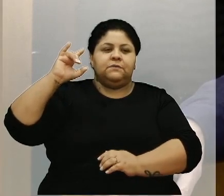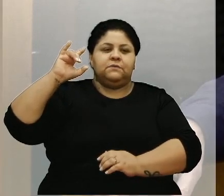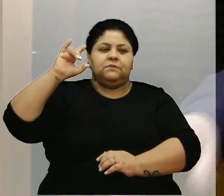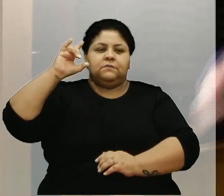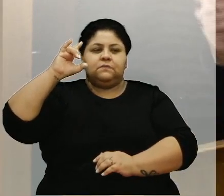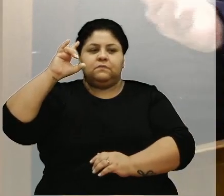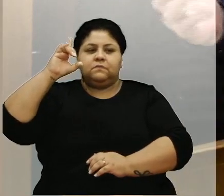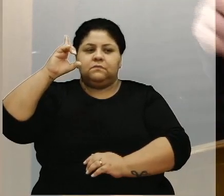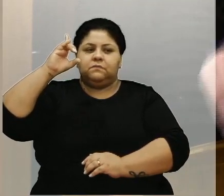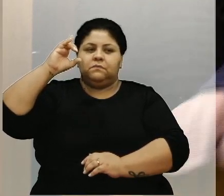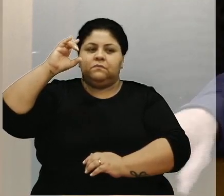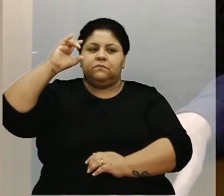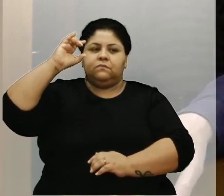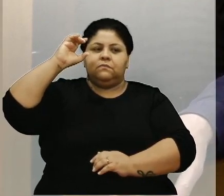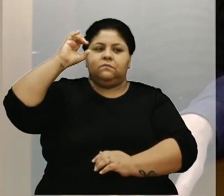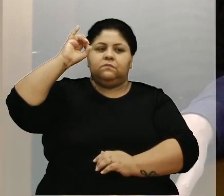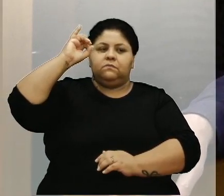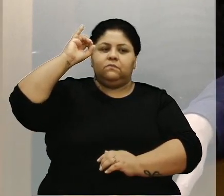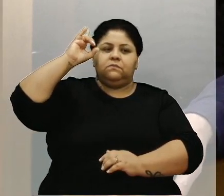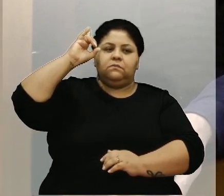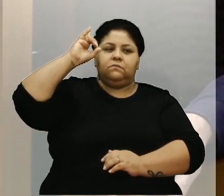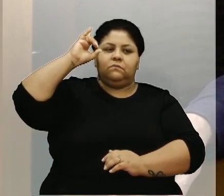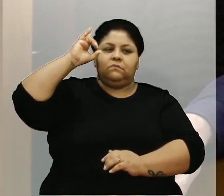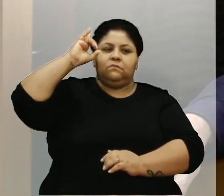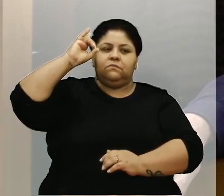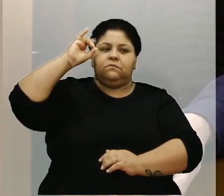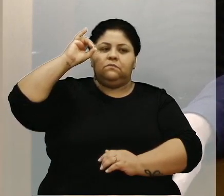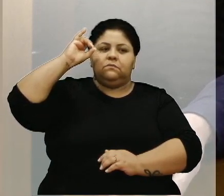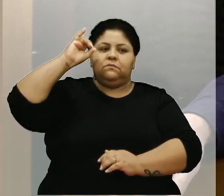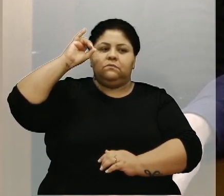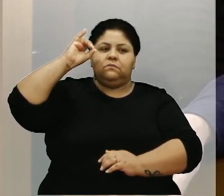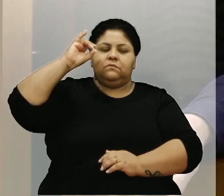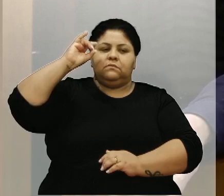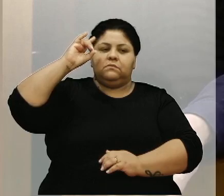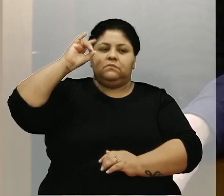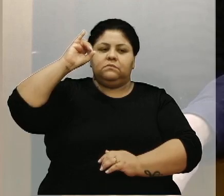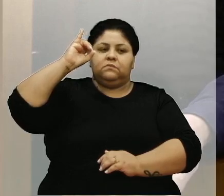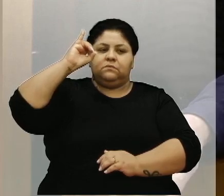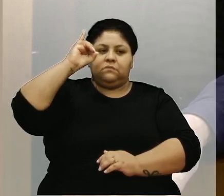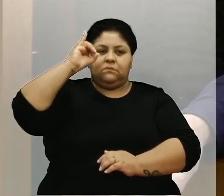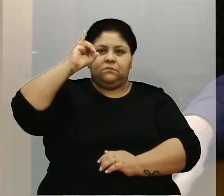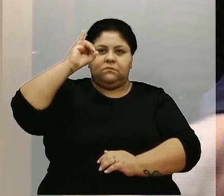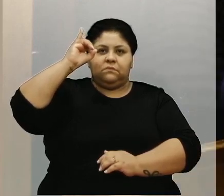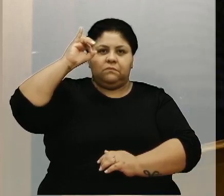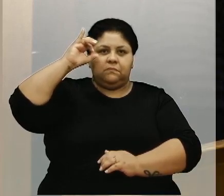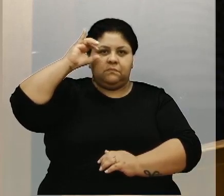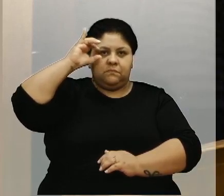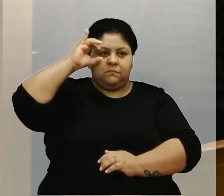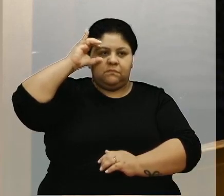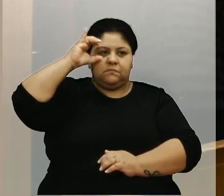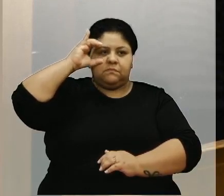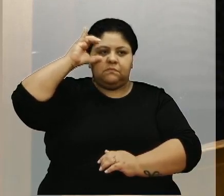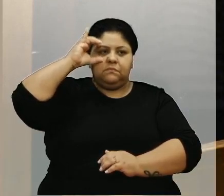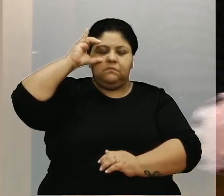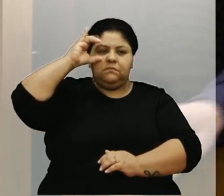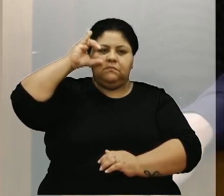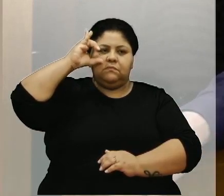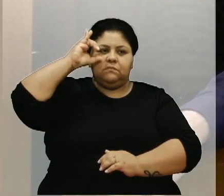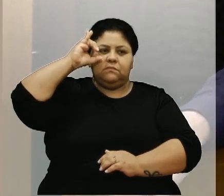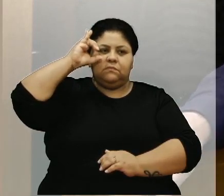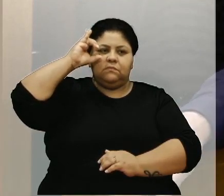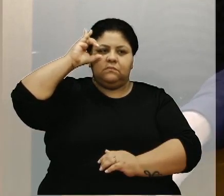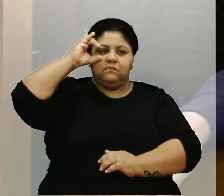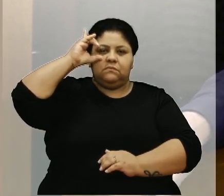ter tomado já, tendo essa ação, alguma providência e ajudado a resolver. Mas não há interesses, talvez não há interesses.